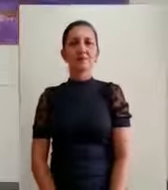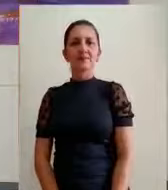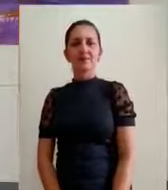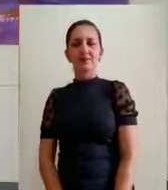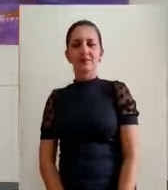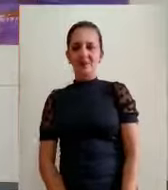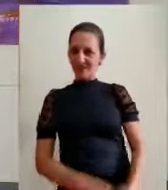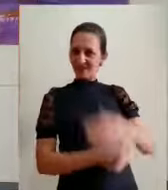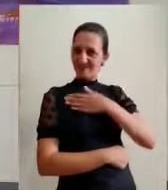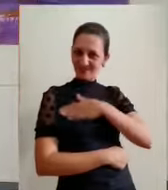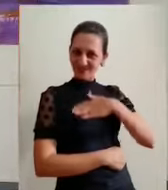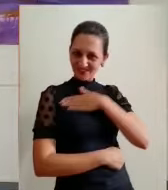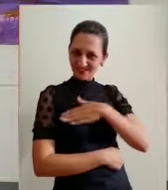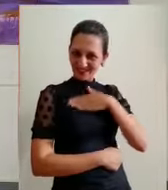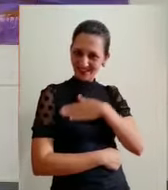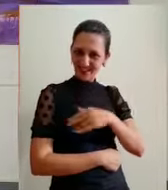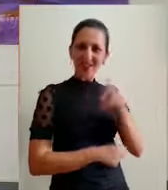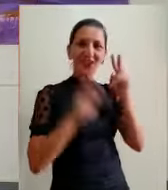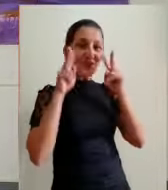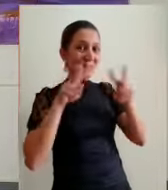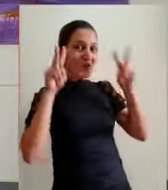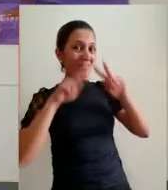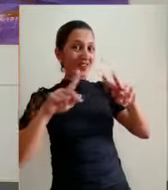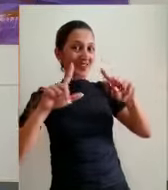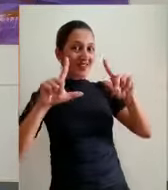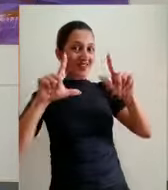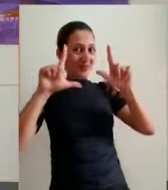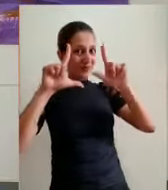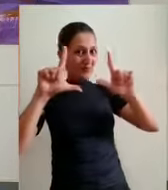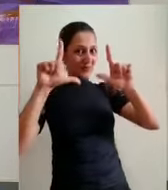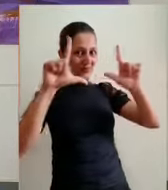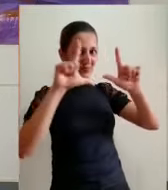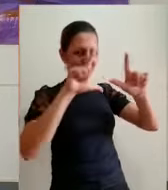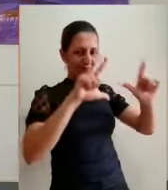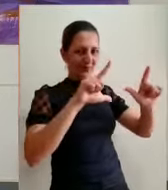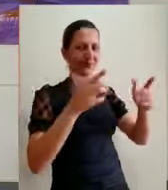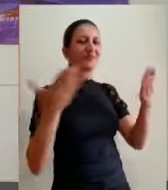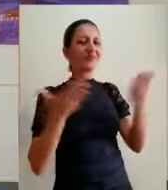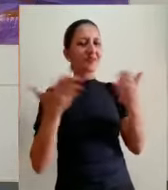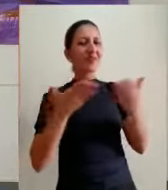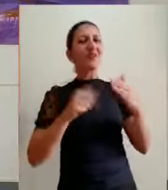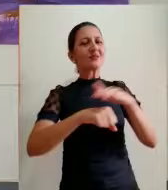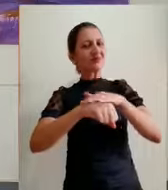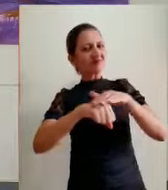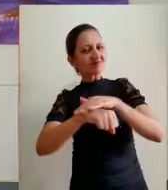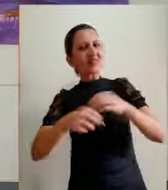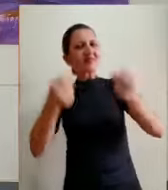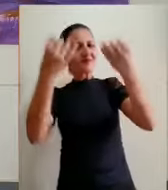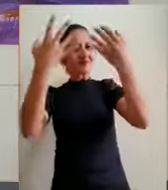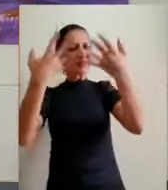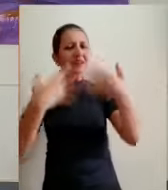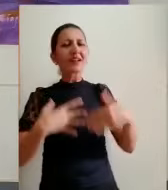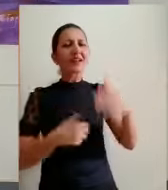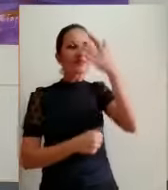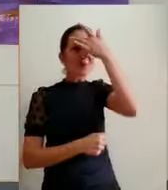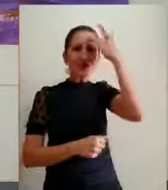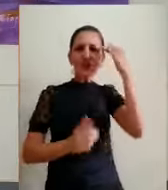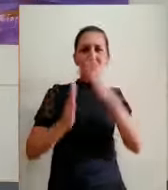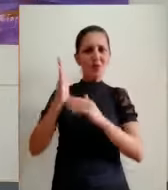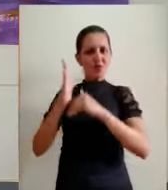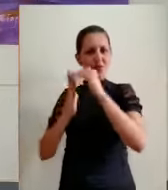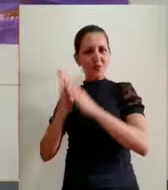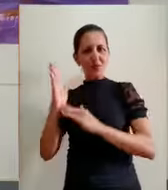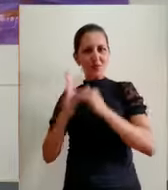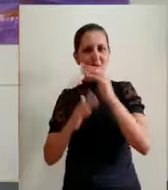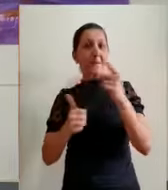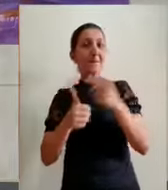Olá, gostaram do passeio? A gente vai falar um pouquinho agora sobre as artistas que estão expondo aqui no Centro de Multimeios. A primeira delas